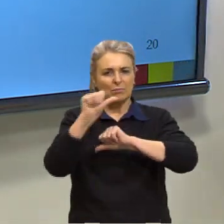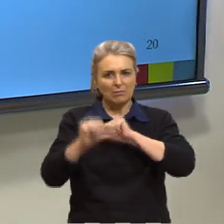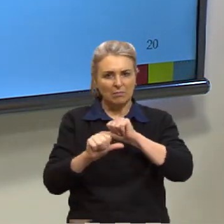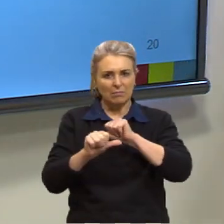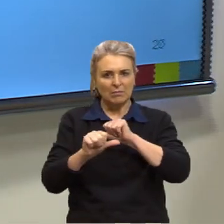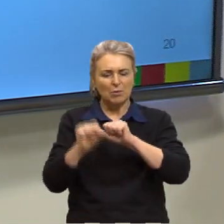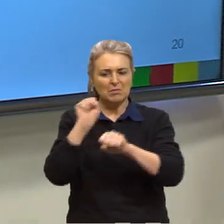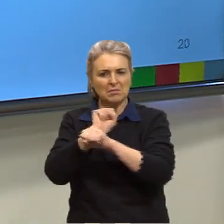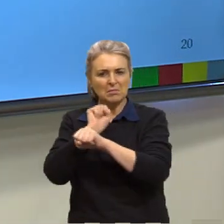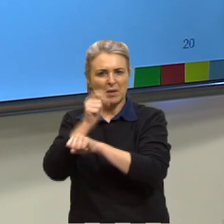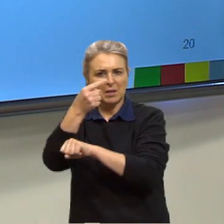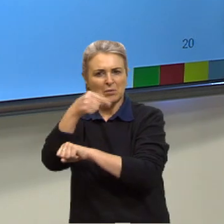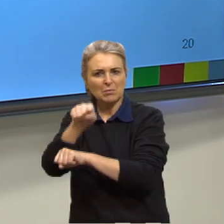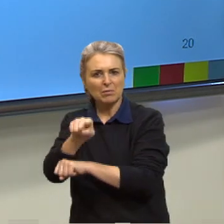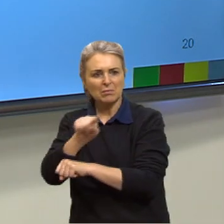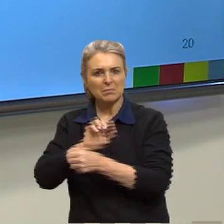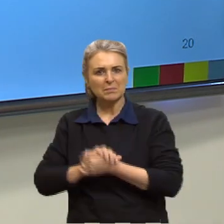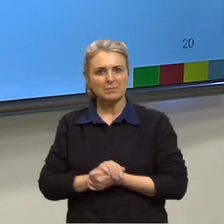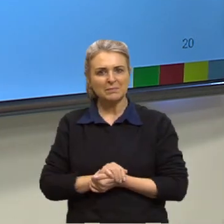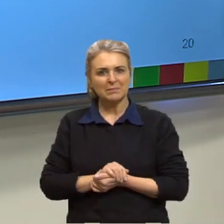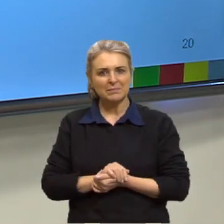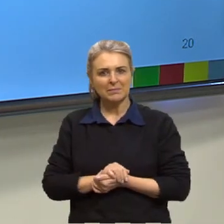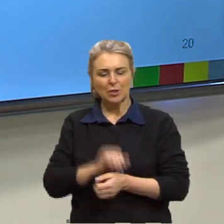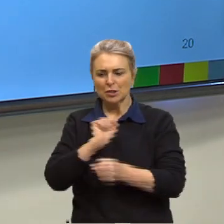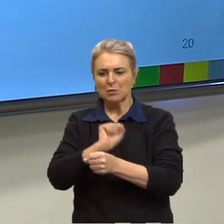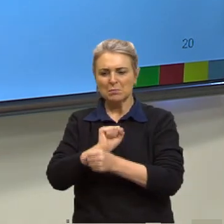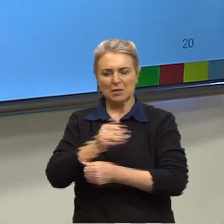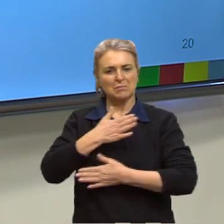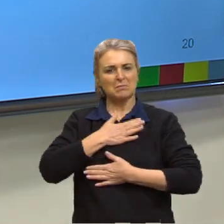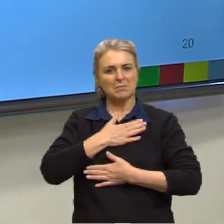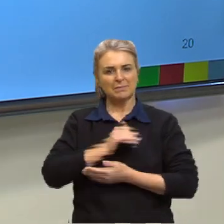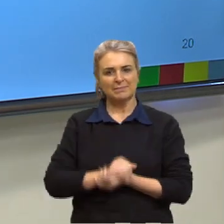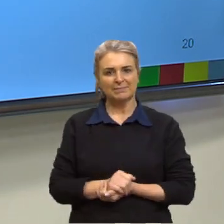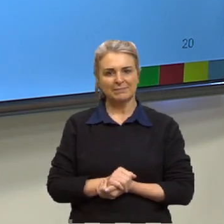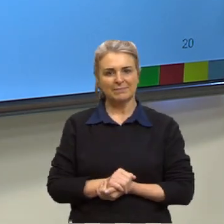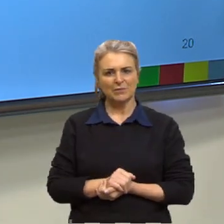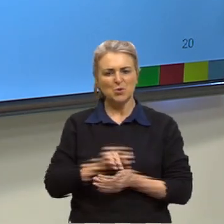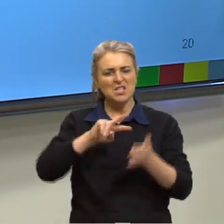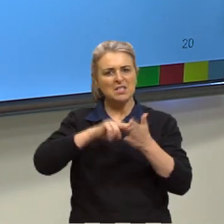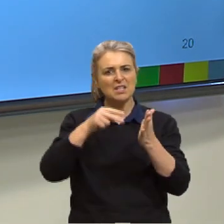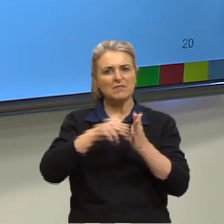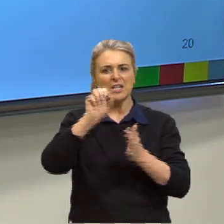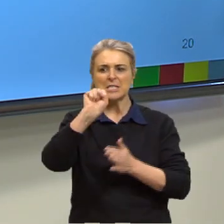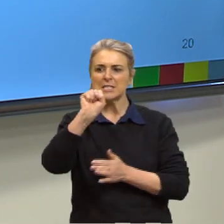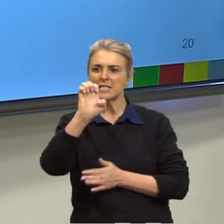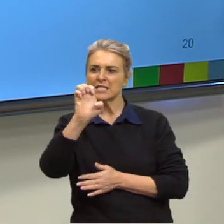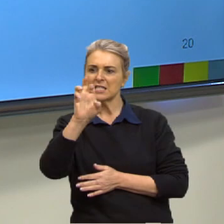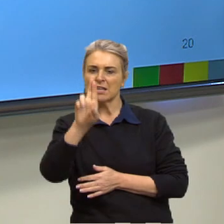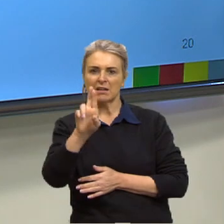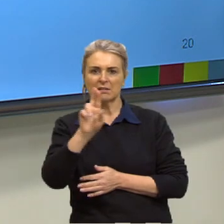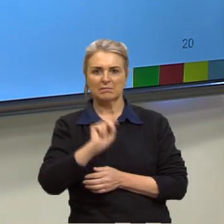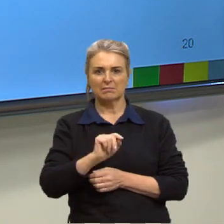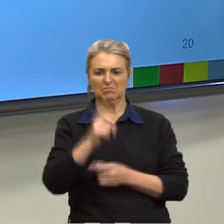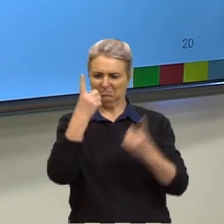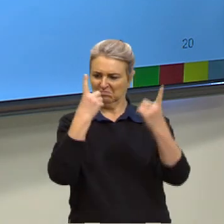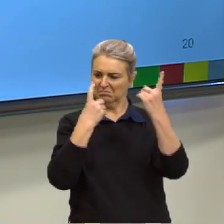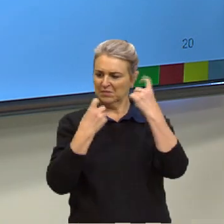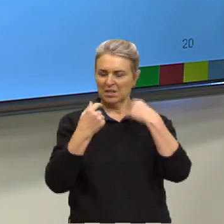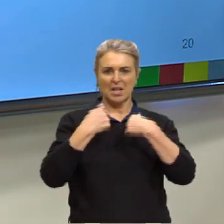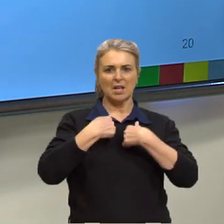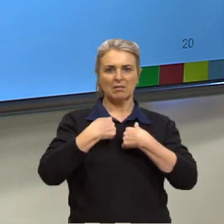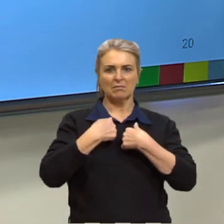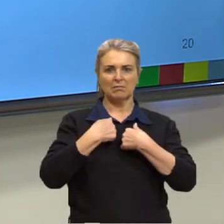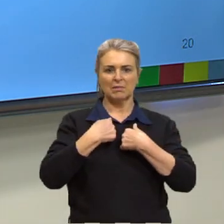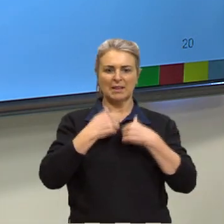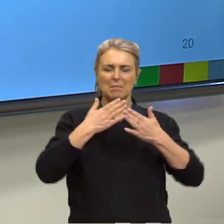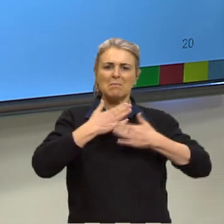outros? O que esperam de mim? O que é esse ser? Quem eu sou enquanto ser social? O que esperam da